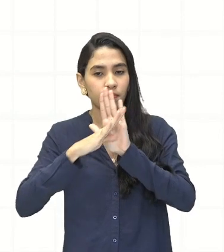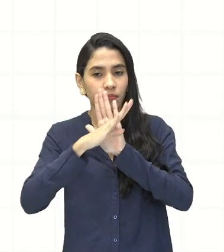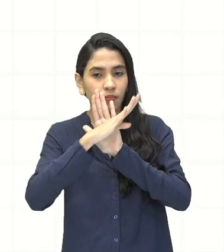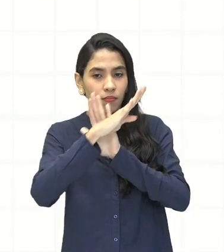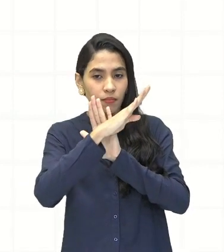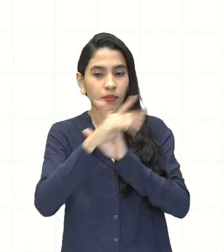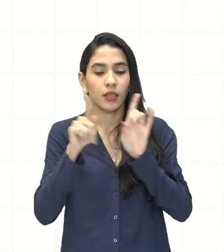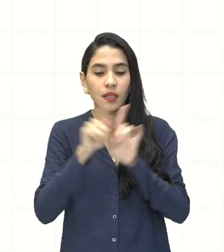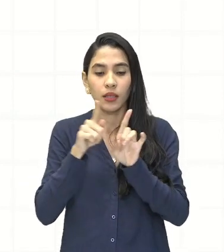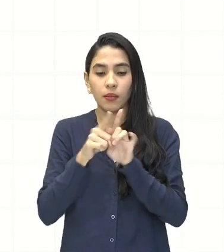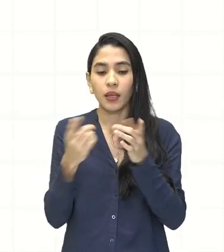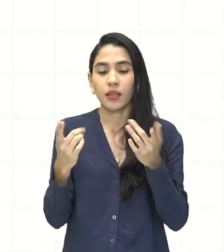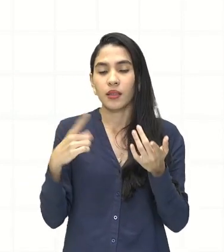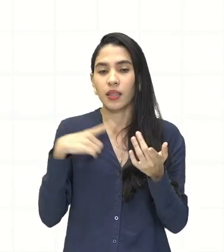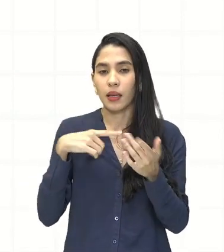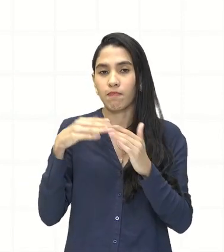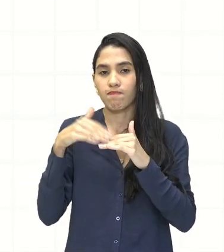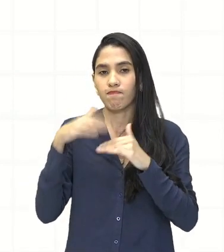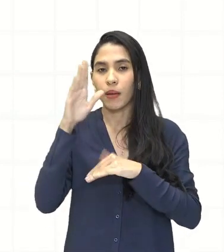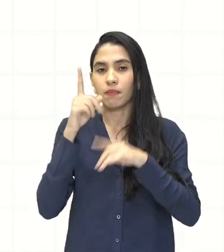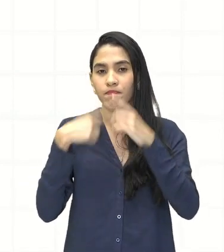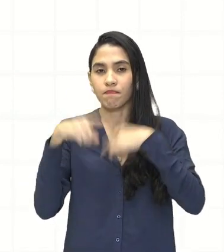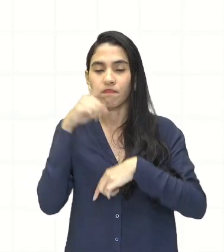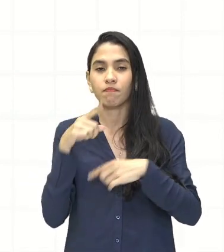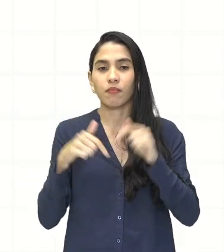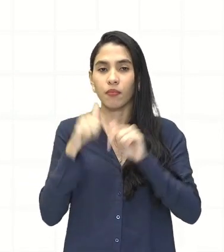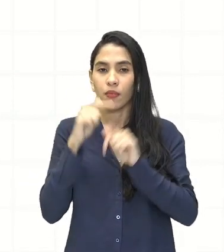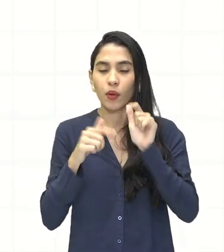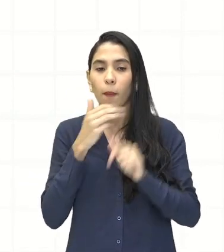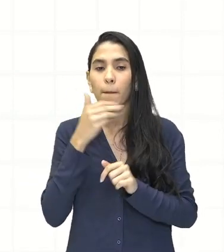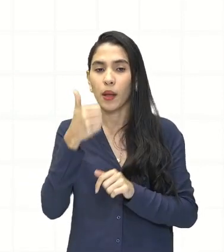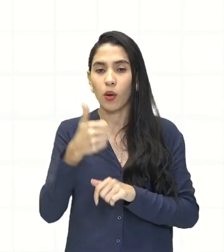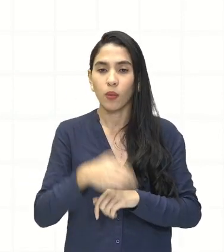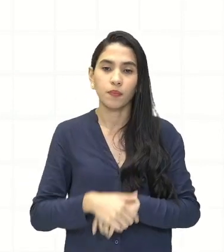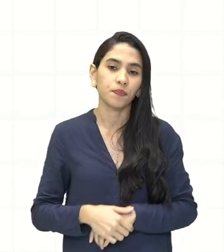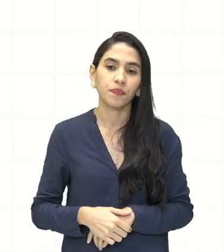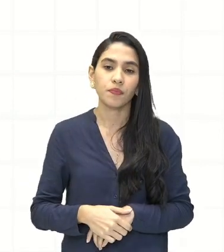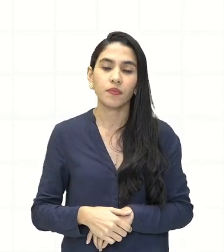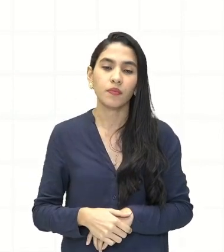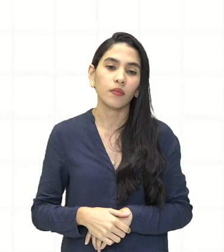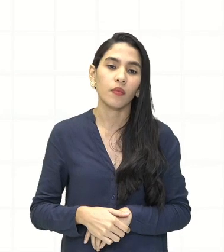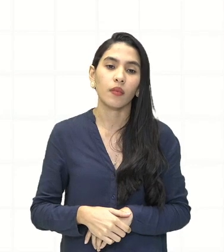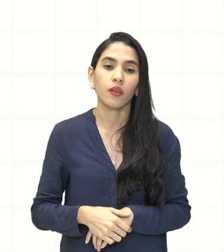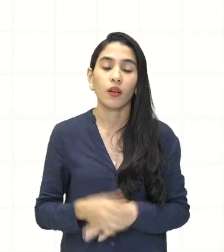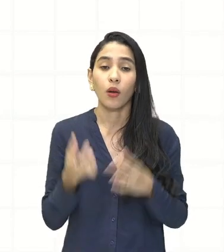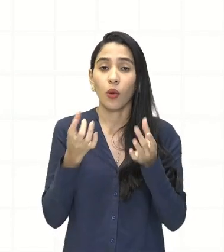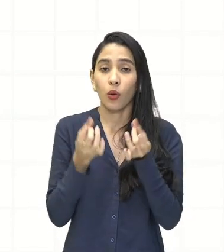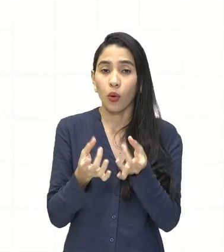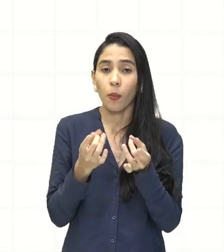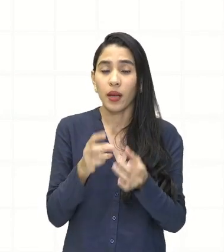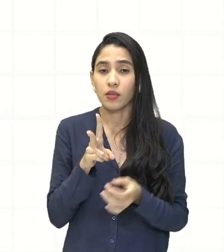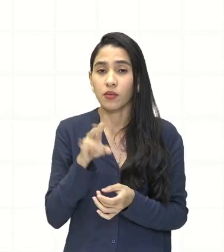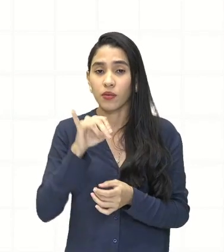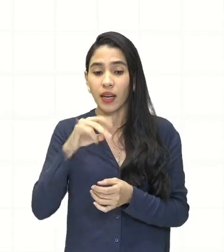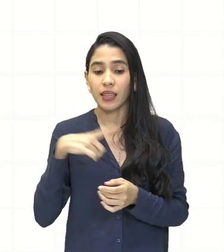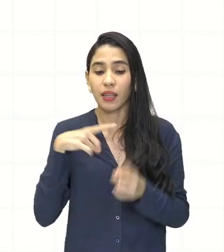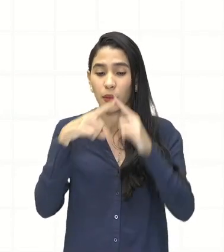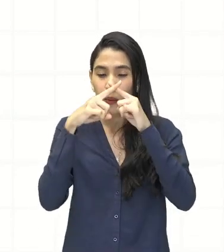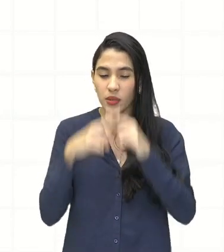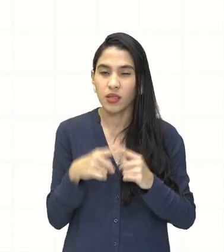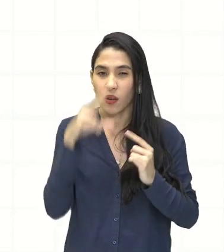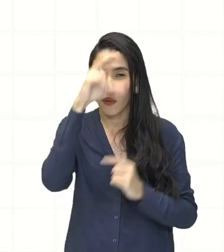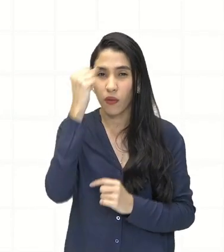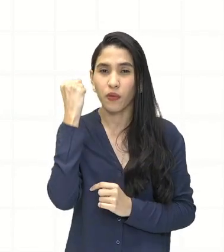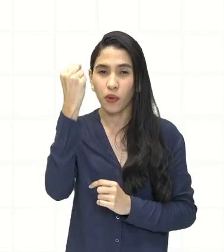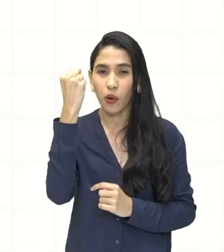as empresas que oferecem o melhor produto. Esse comércio vai ser altamente competitivo, porque